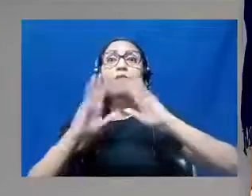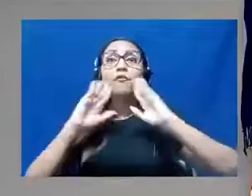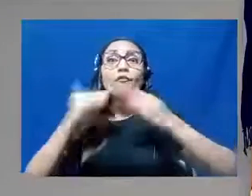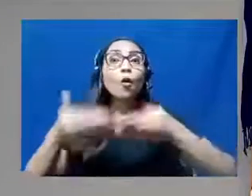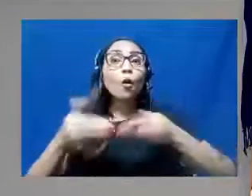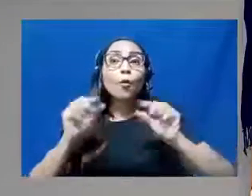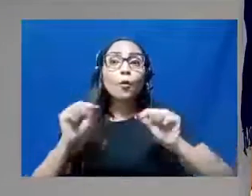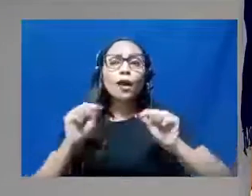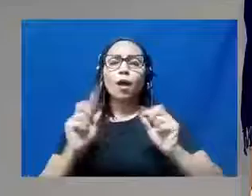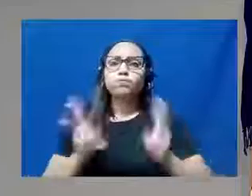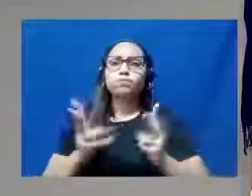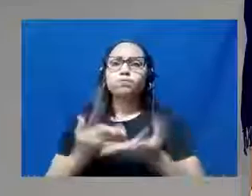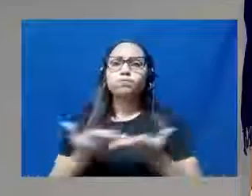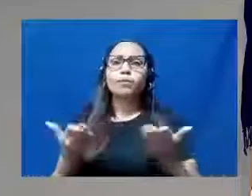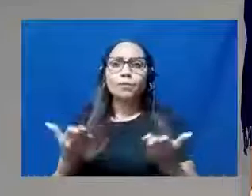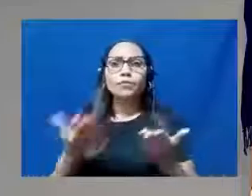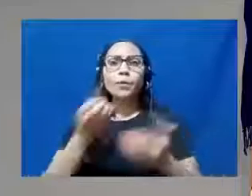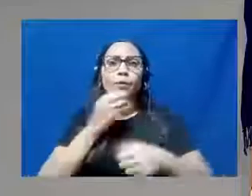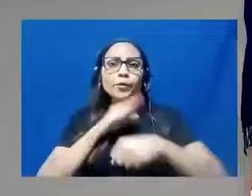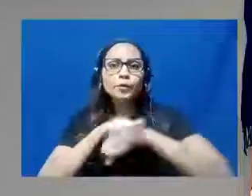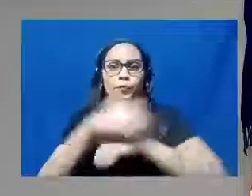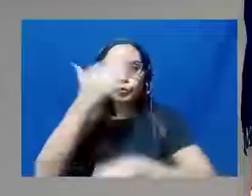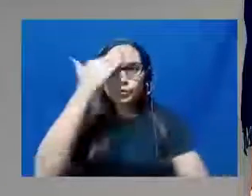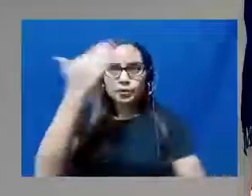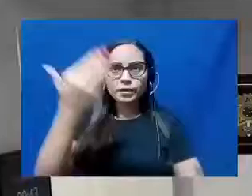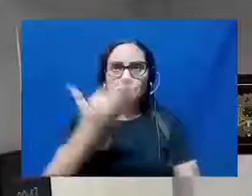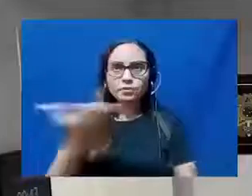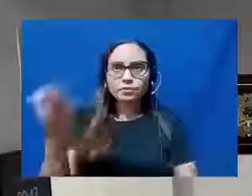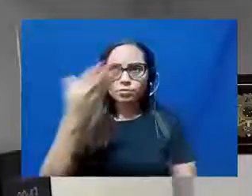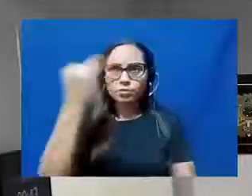Obrigado a todos, uma boa noite e não se esqueçam, eu amo Iguaçu.